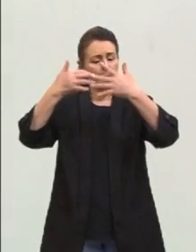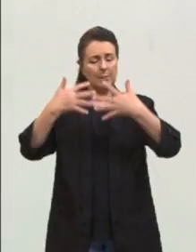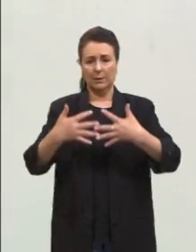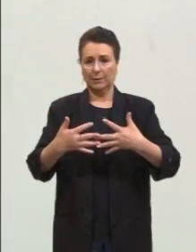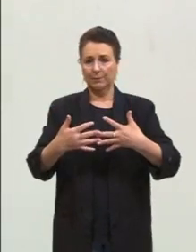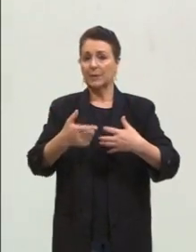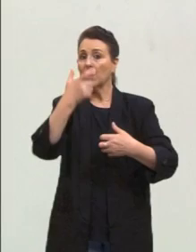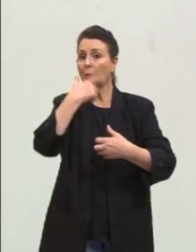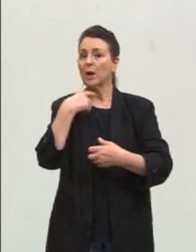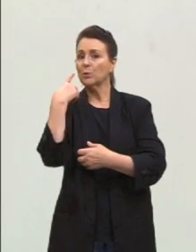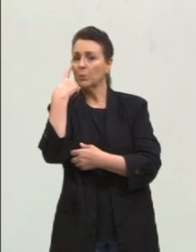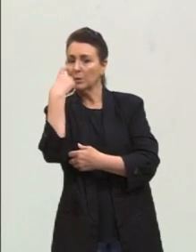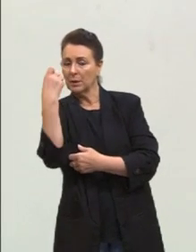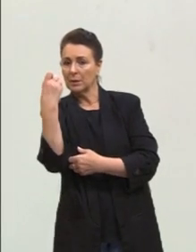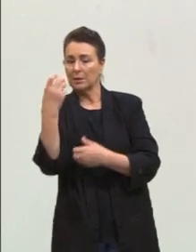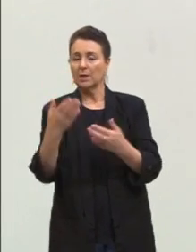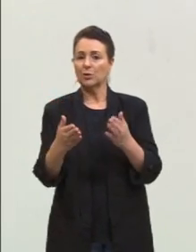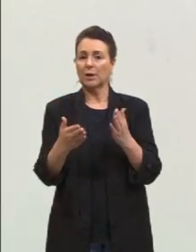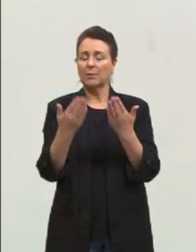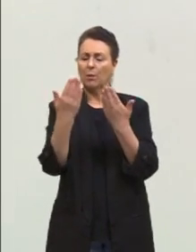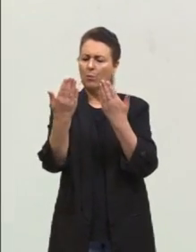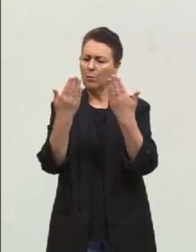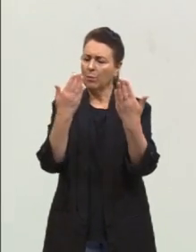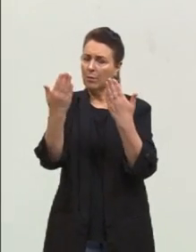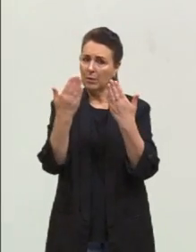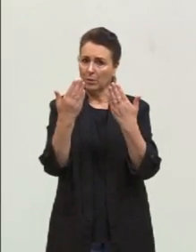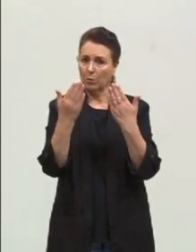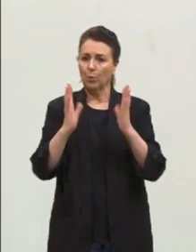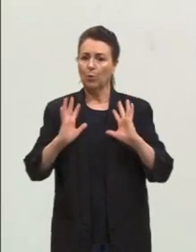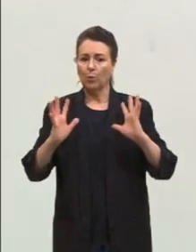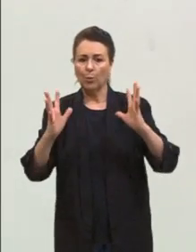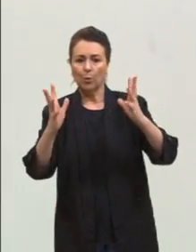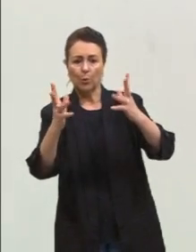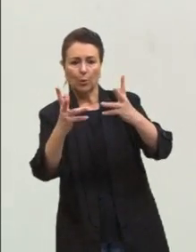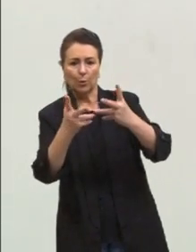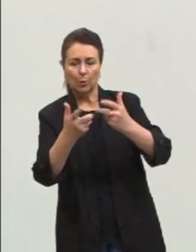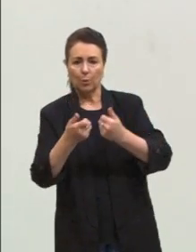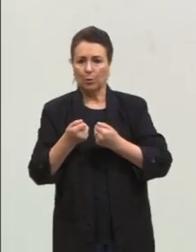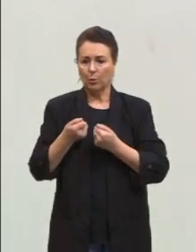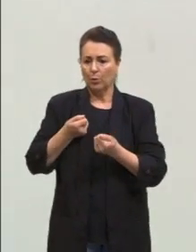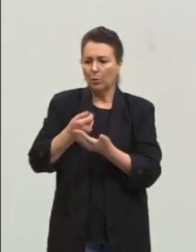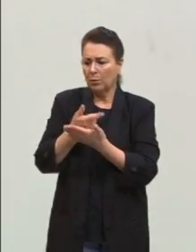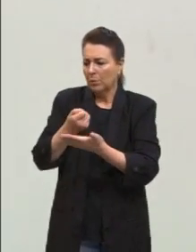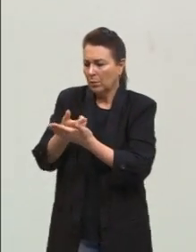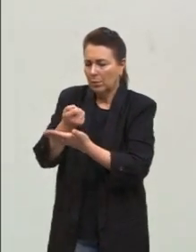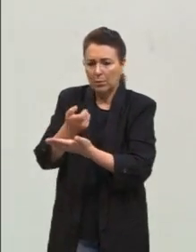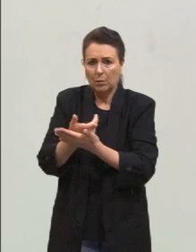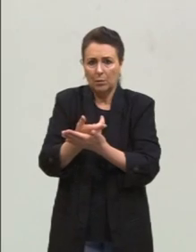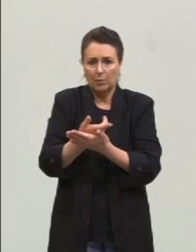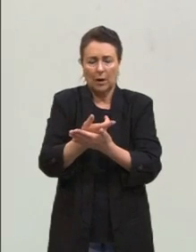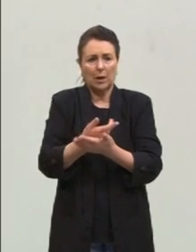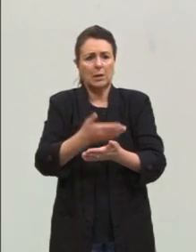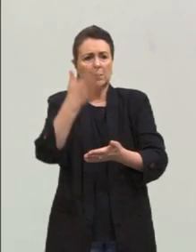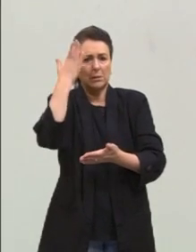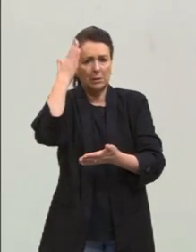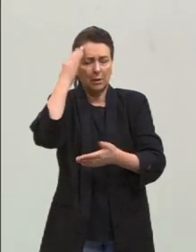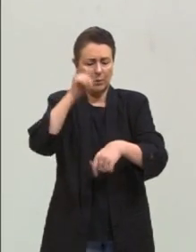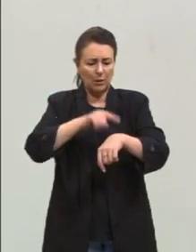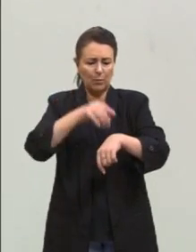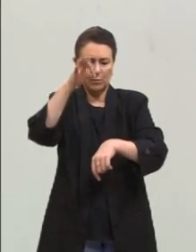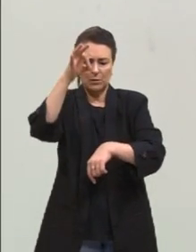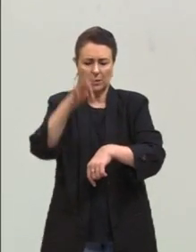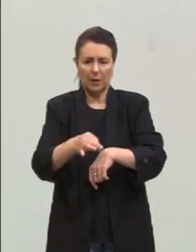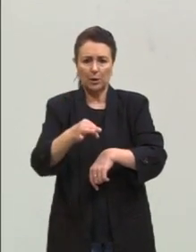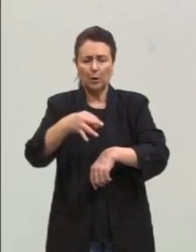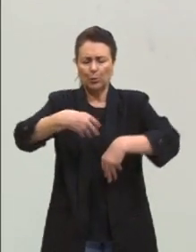interessante é um paralelo também, né? Entre essa questão do consumismo, da obsolescência programada. Tudo isso é descartável. Então, tudo tem